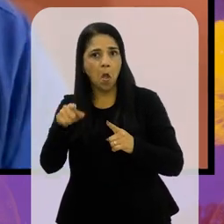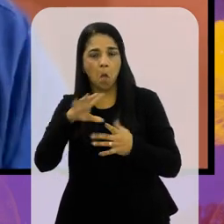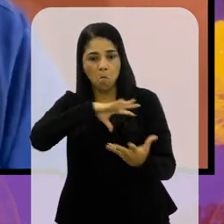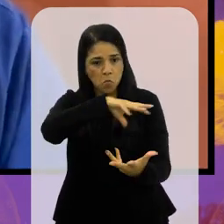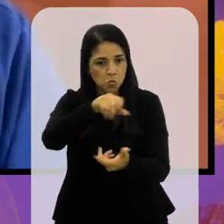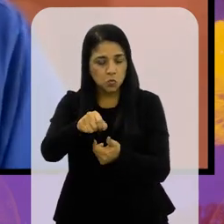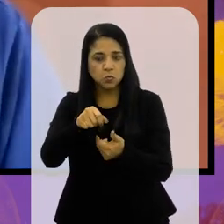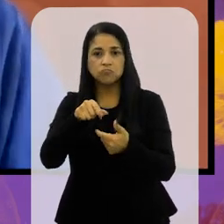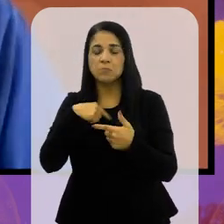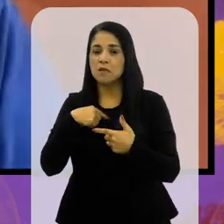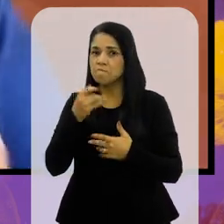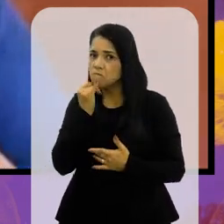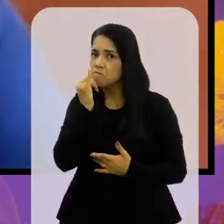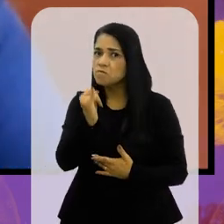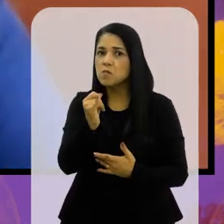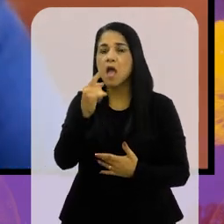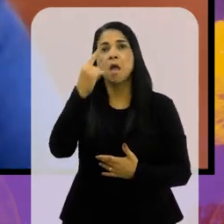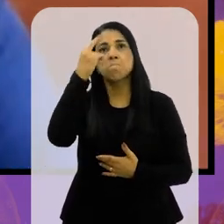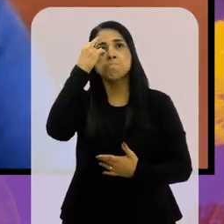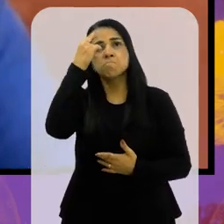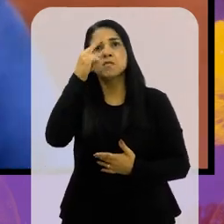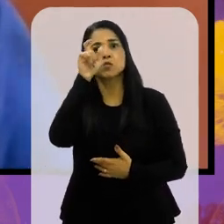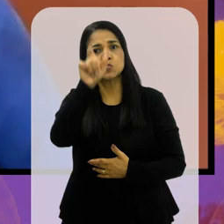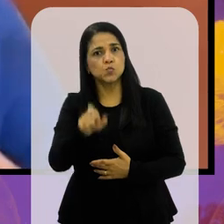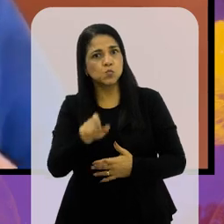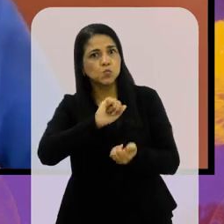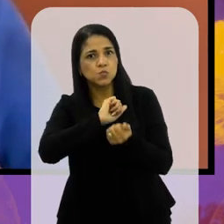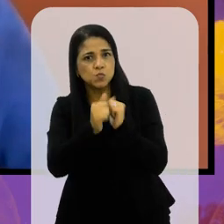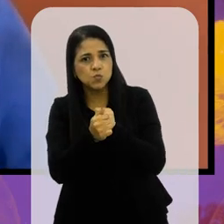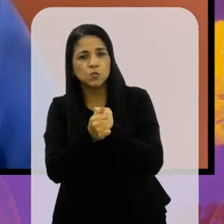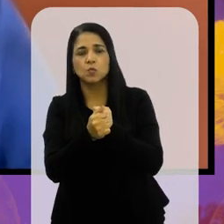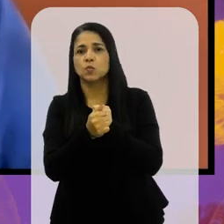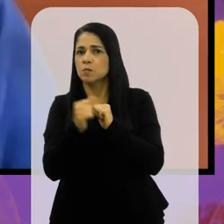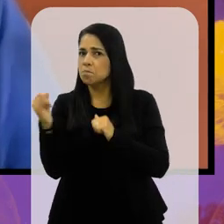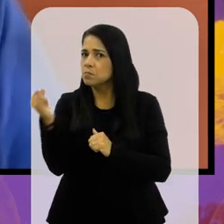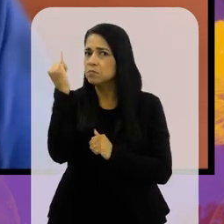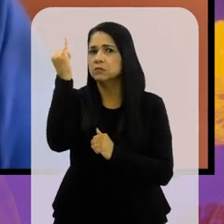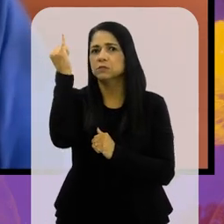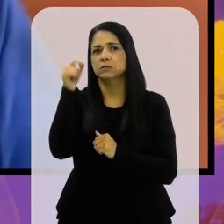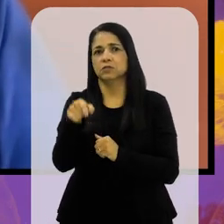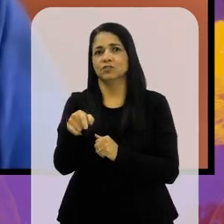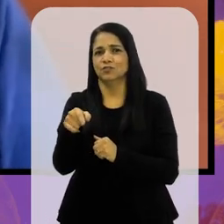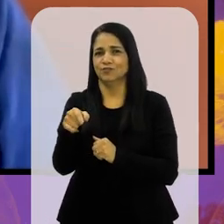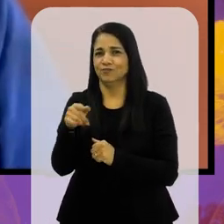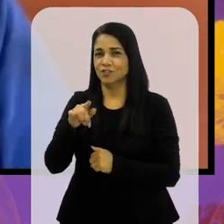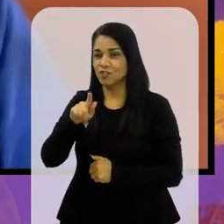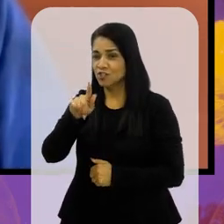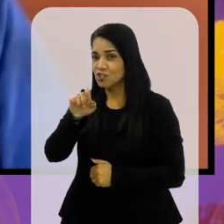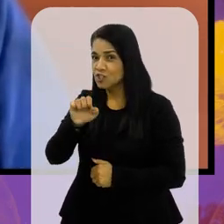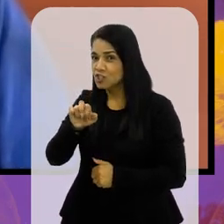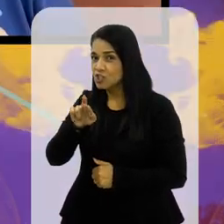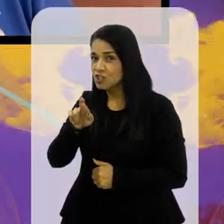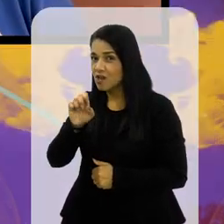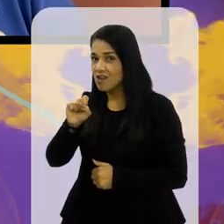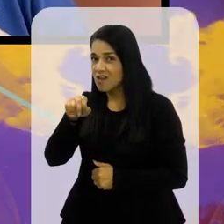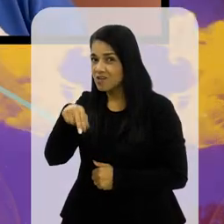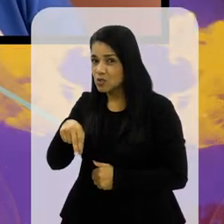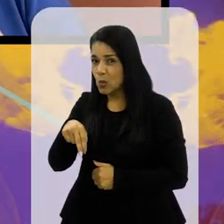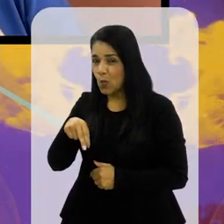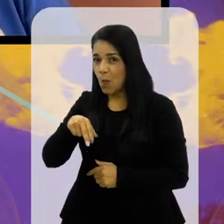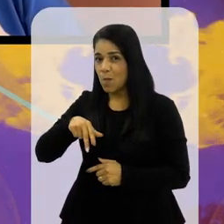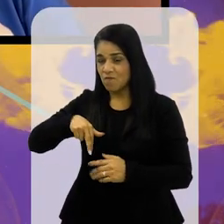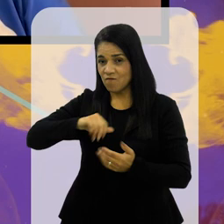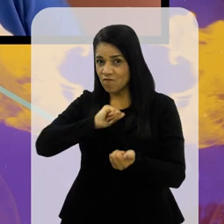finalmente fizeram uma coisa pensando no jogador. Eu falei, opa, o cara que jogou como o Gerson jogou